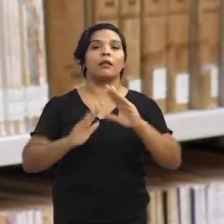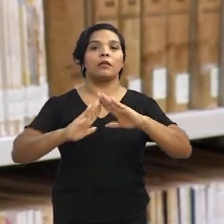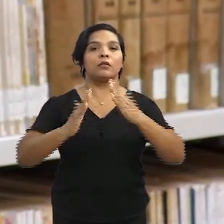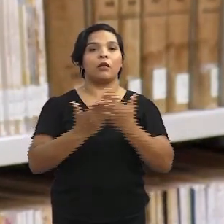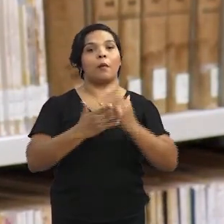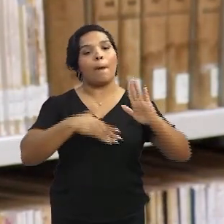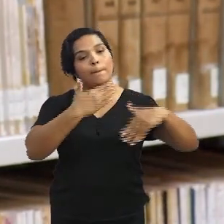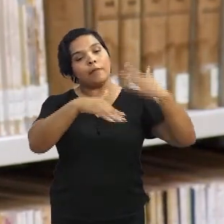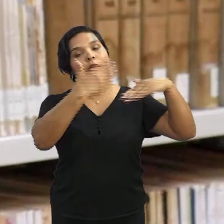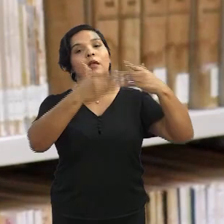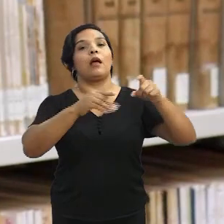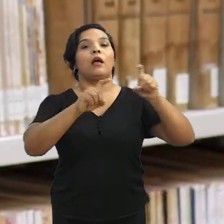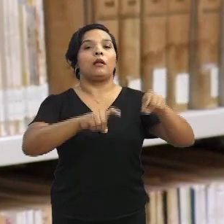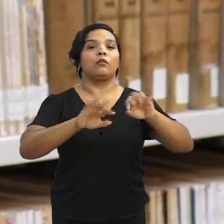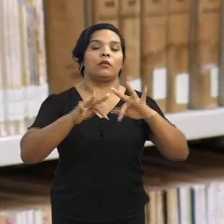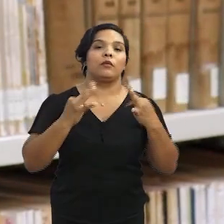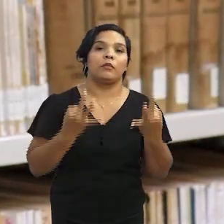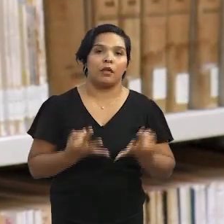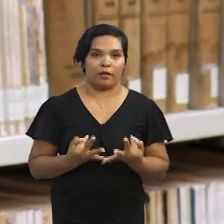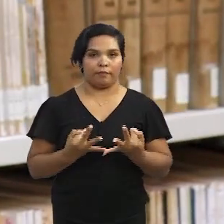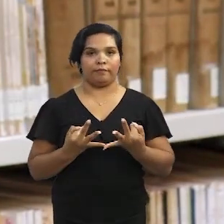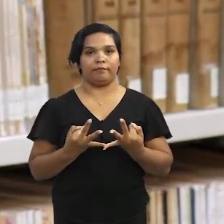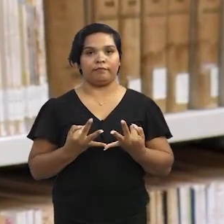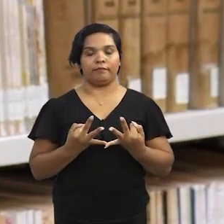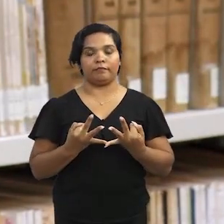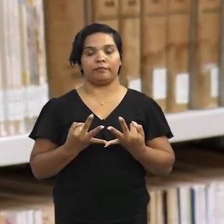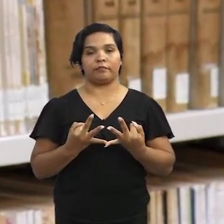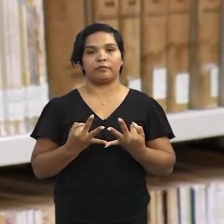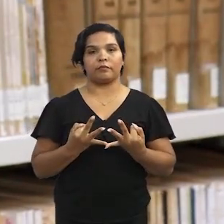agrícola para fomentar o aumento da agricultura familiar.